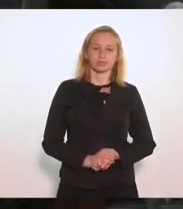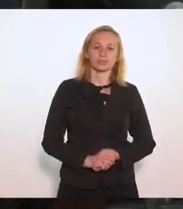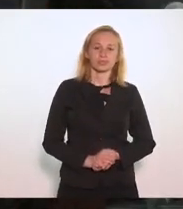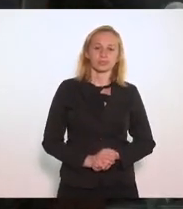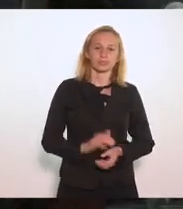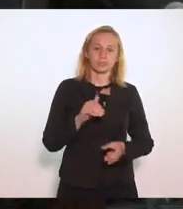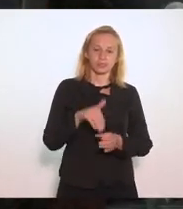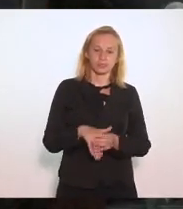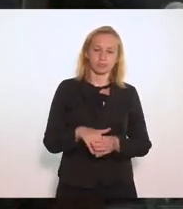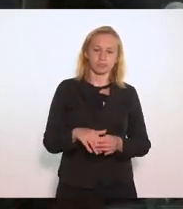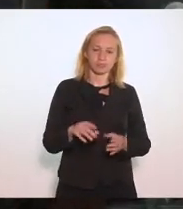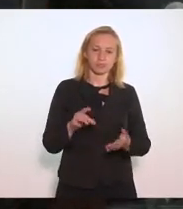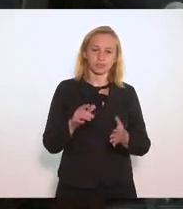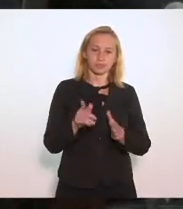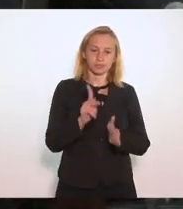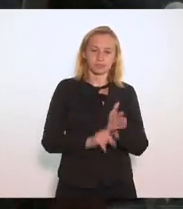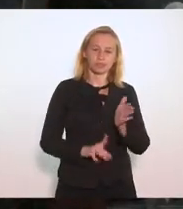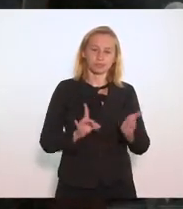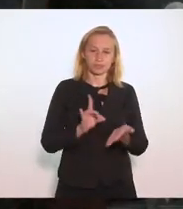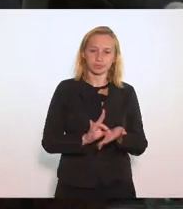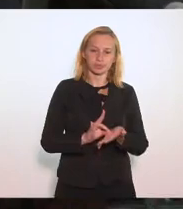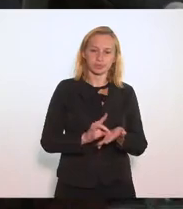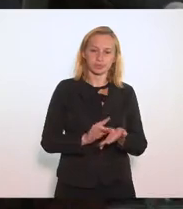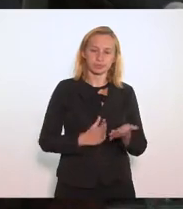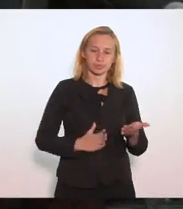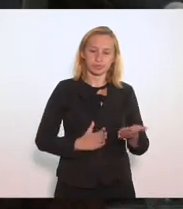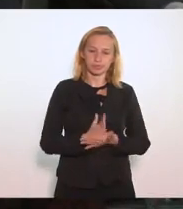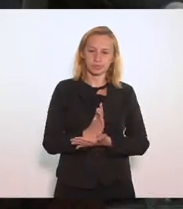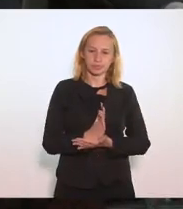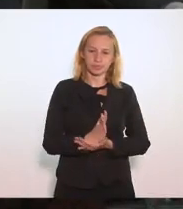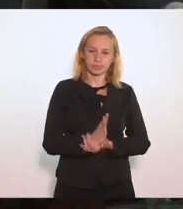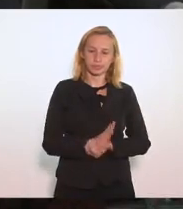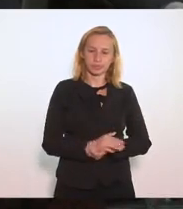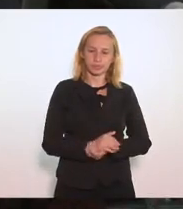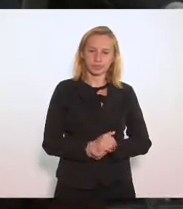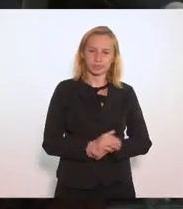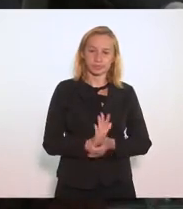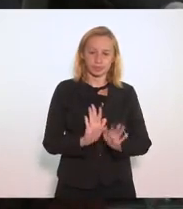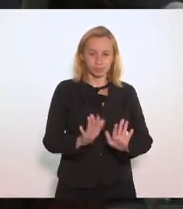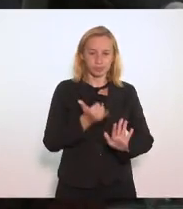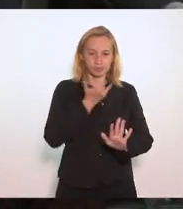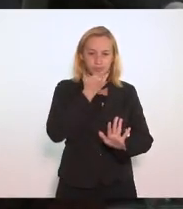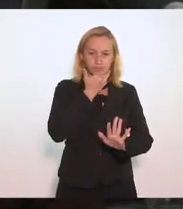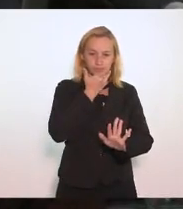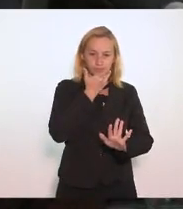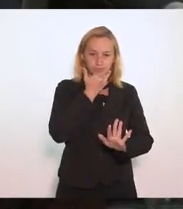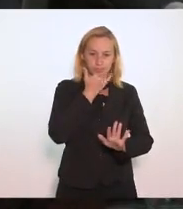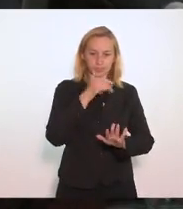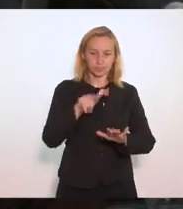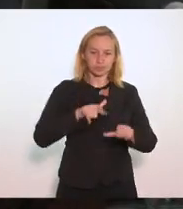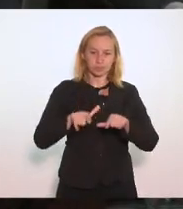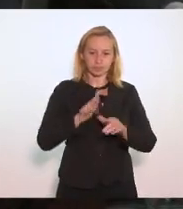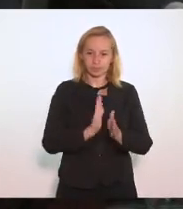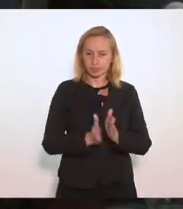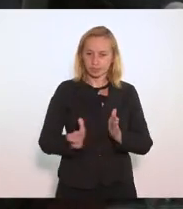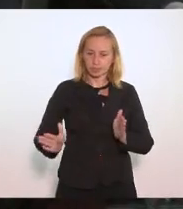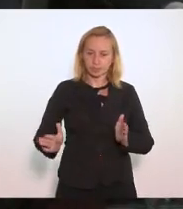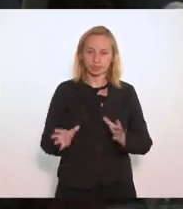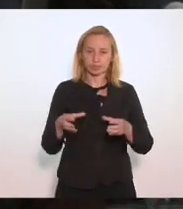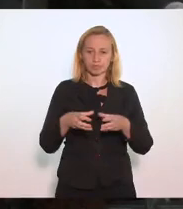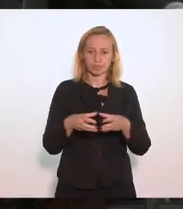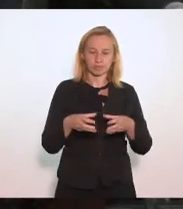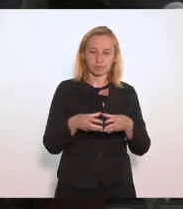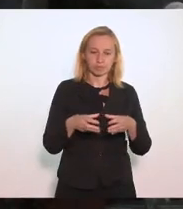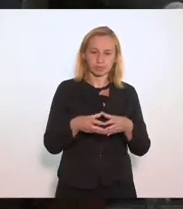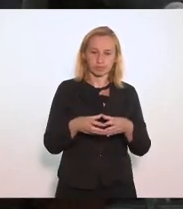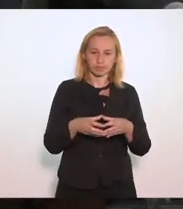Votação Projeto original Os senhores que aprovam Permanecer como estão Perdão Perdão Presidente Estamos trabalhos A ordem Pela comissão De